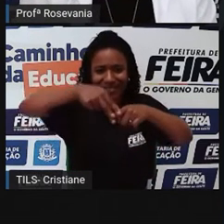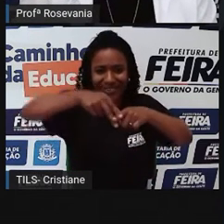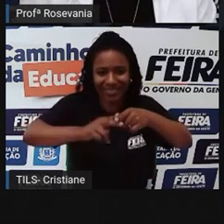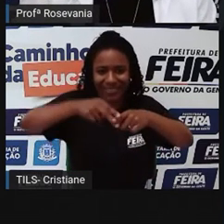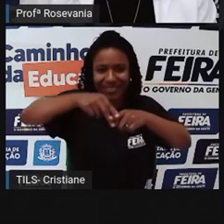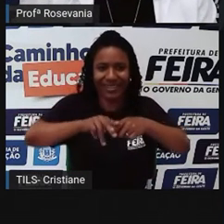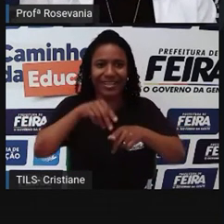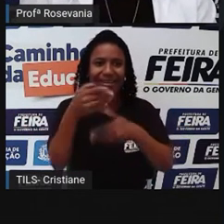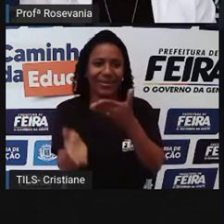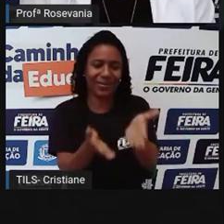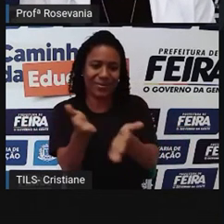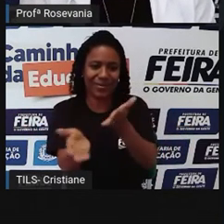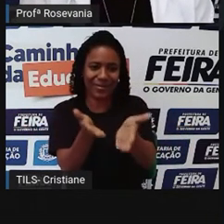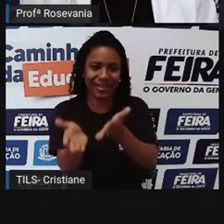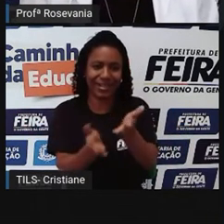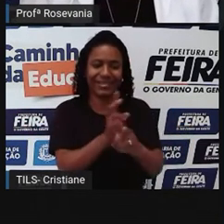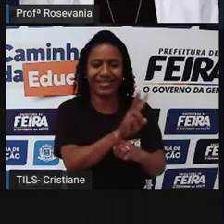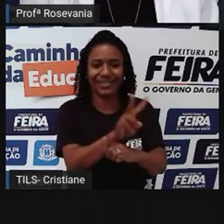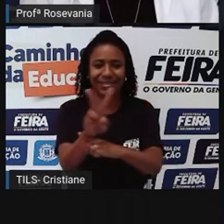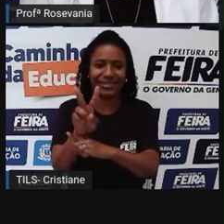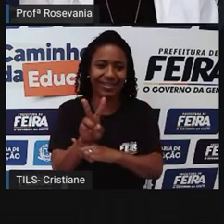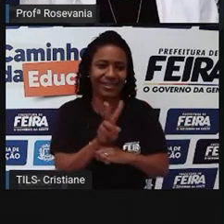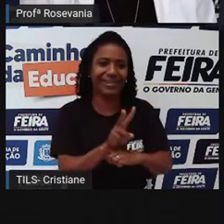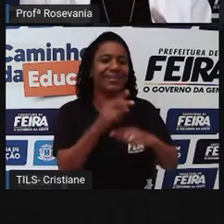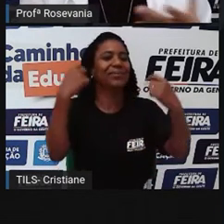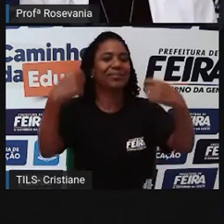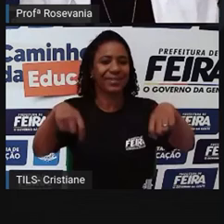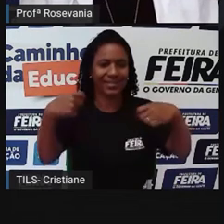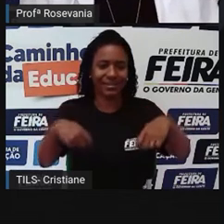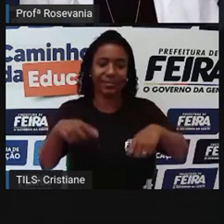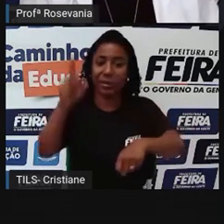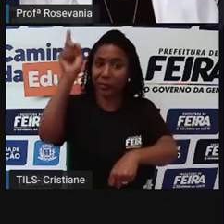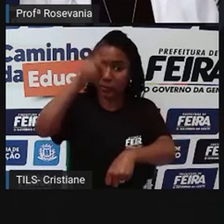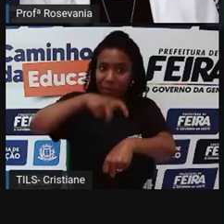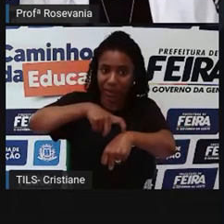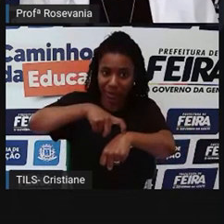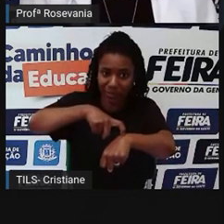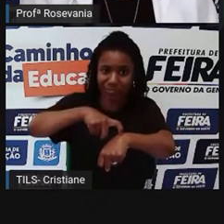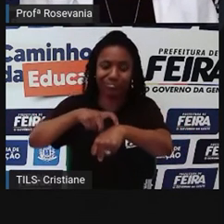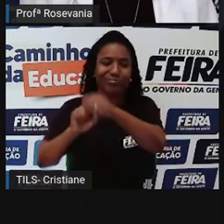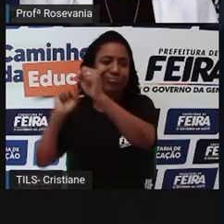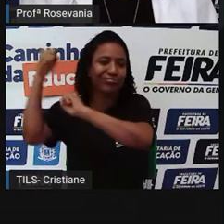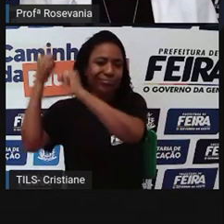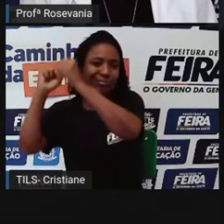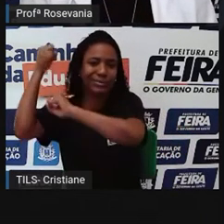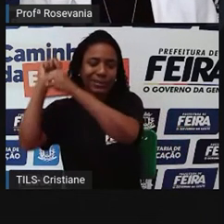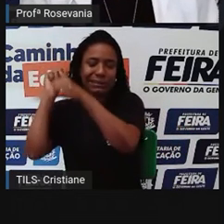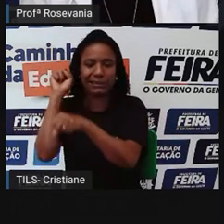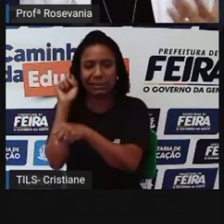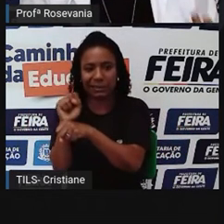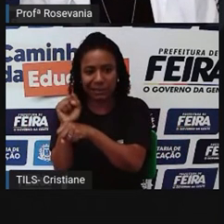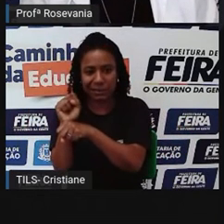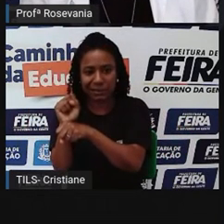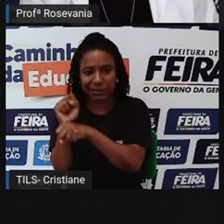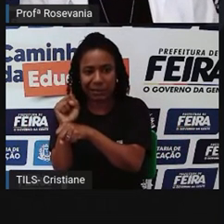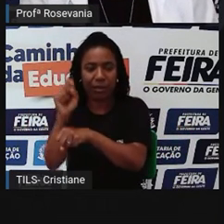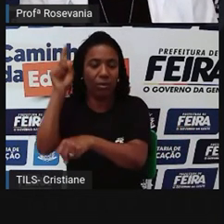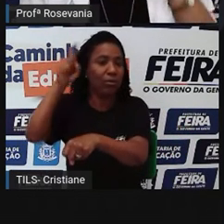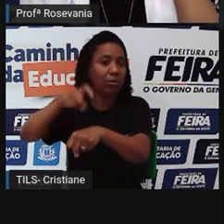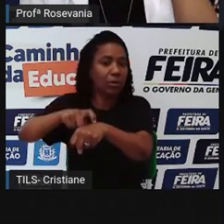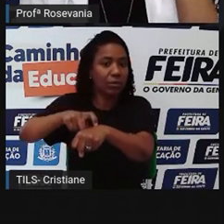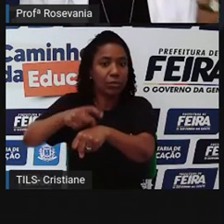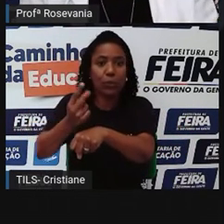para que não venha dar nada errado, até porque tempo, né, uma empresa com tempo parado é perda de dinheiro, né, a gente vive num sistema